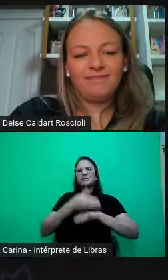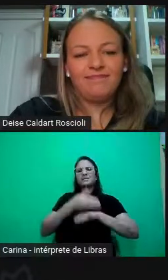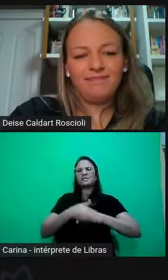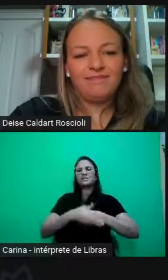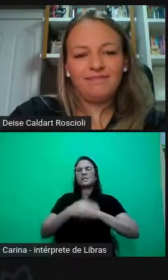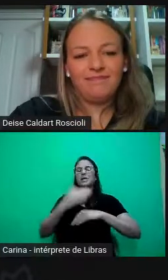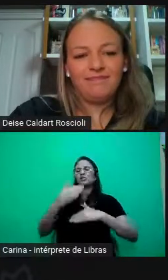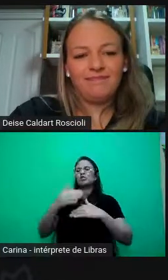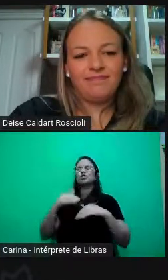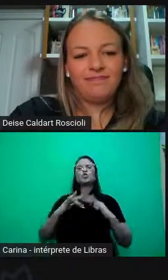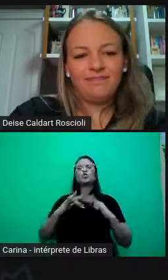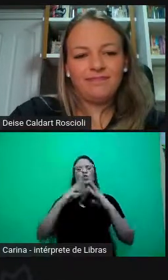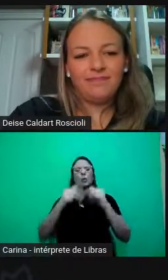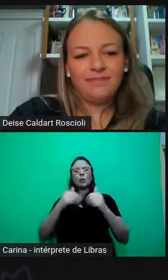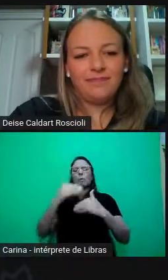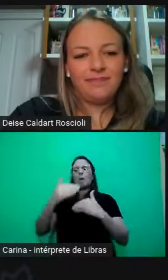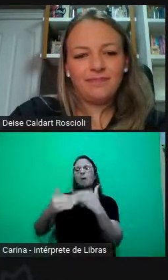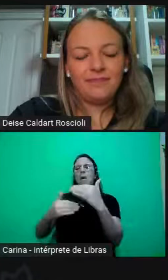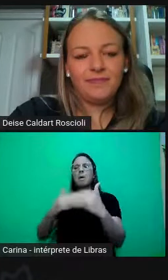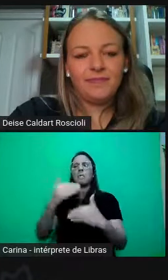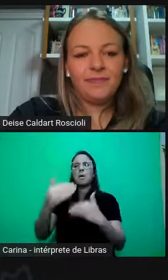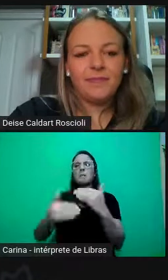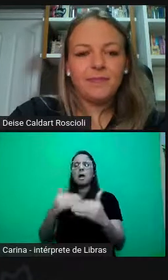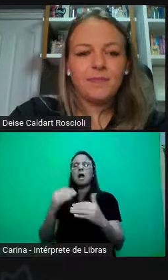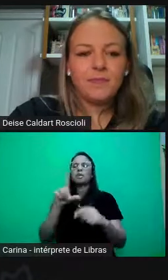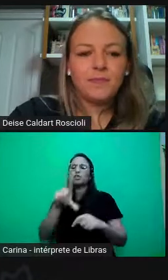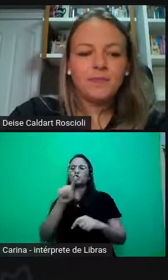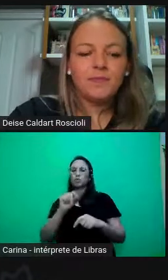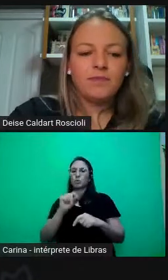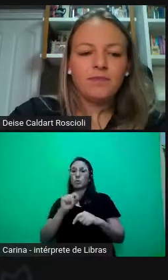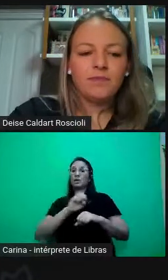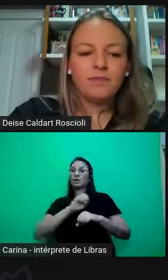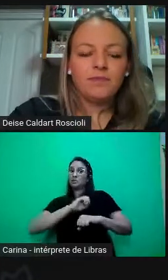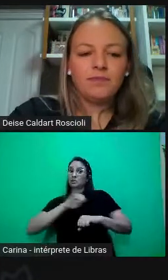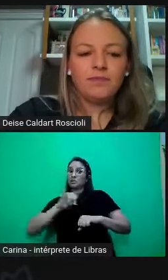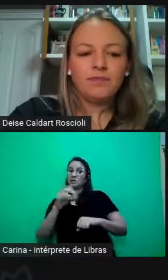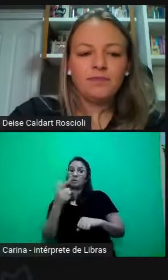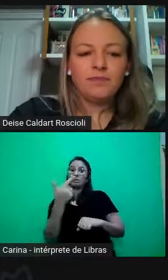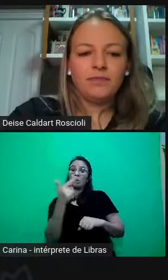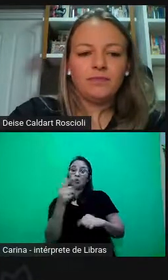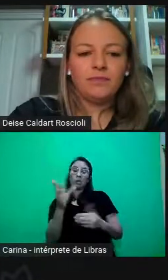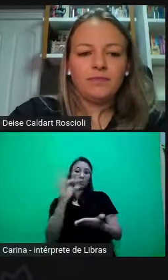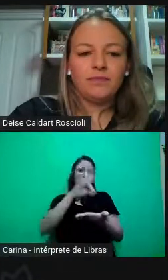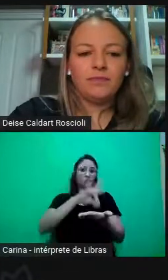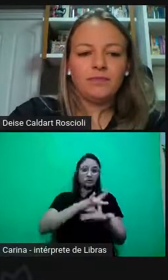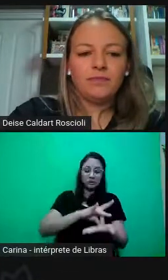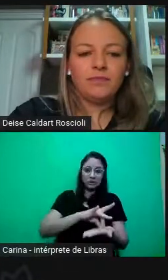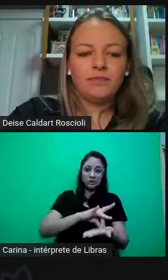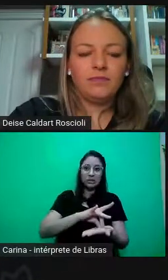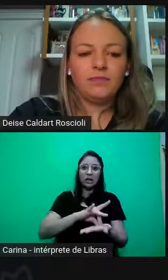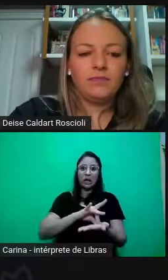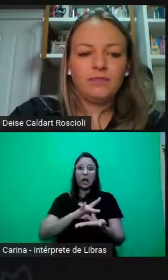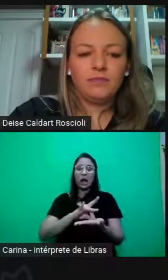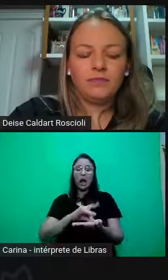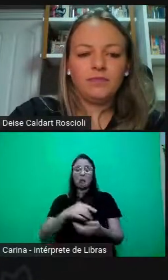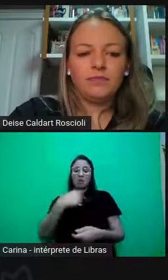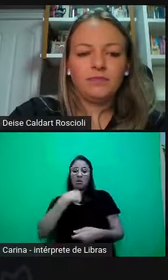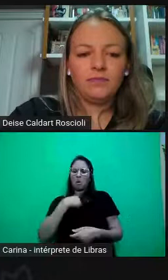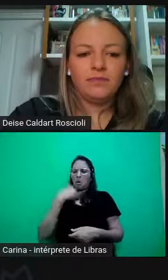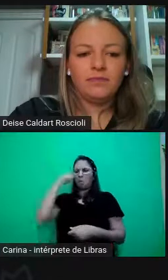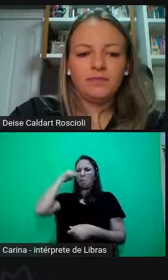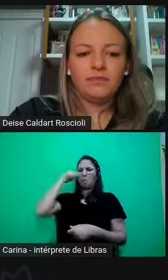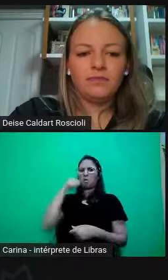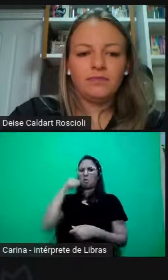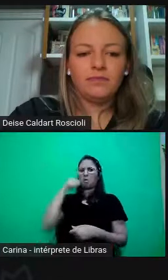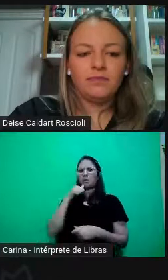Então, se eu não tenho legitimidade para que eu, enquanto mulher, por